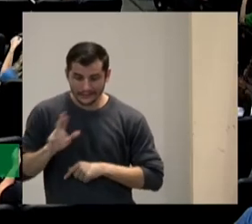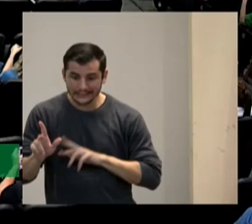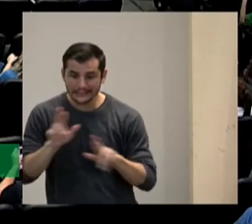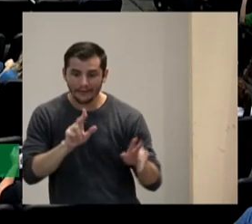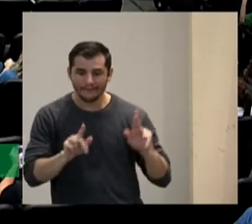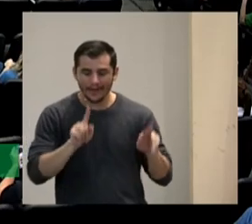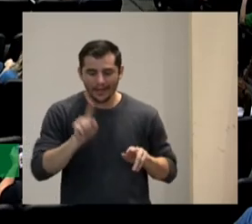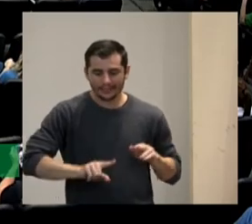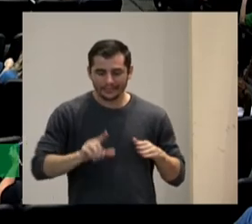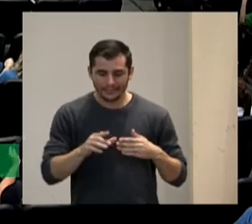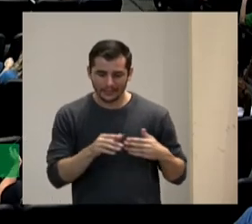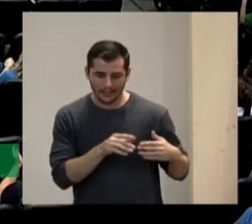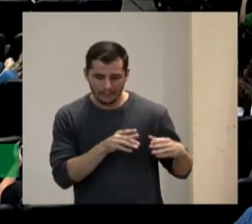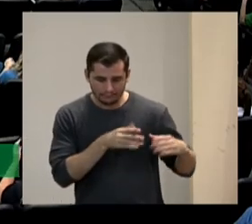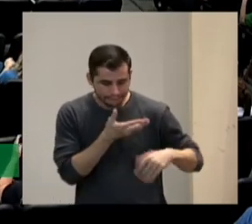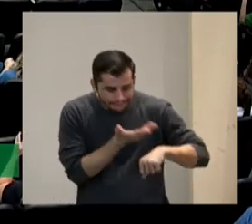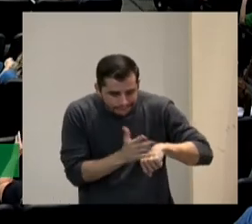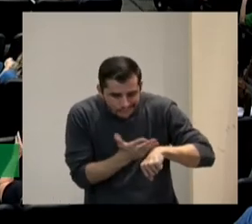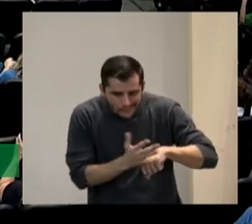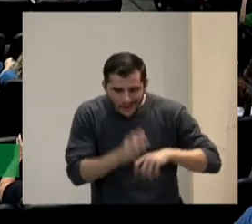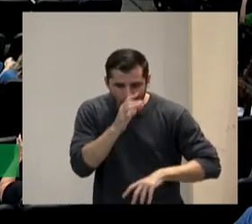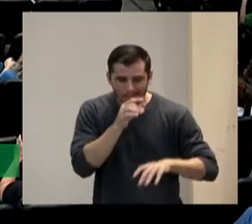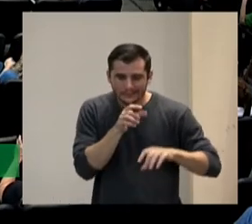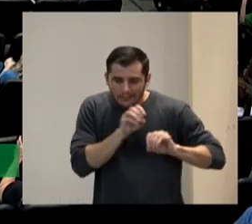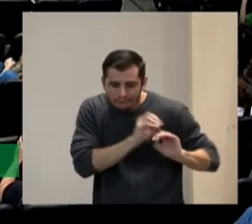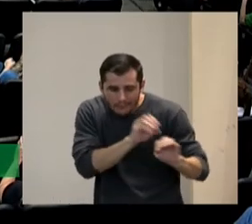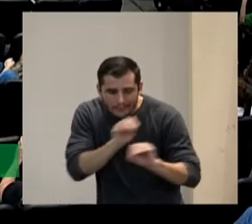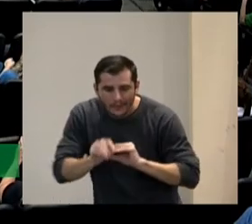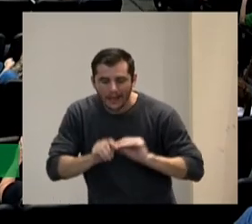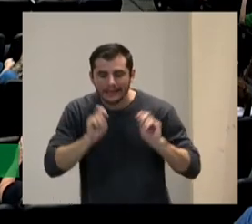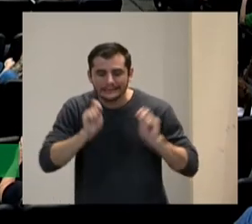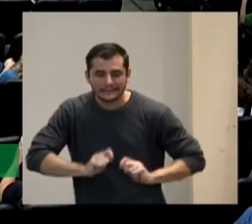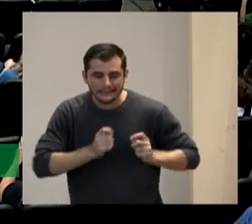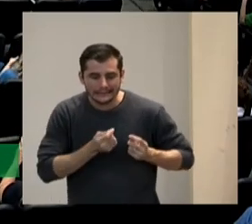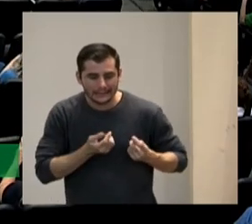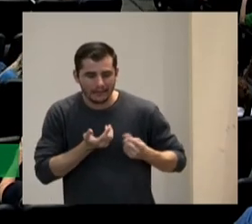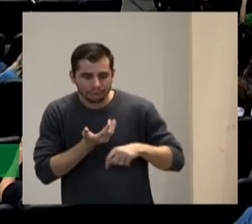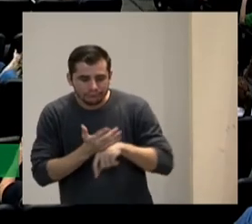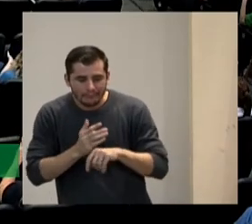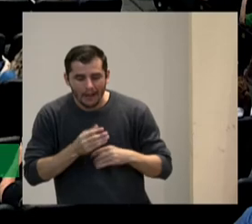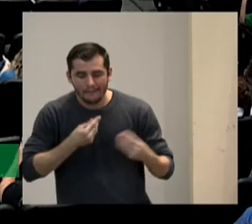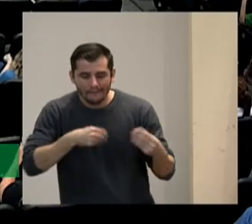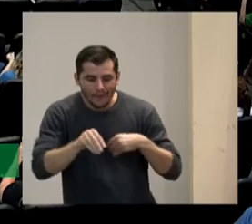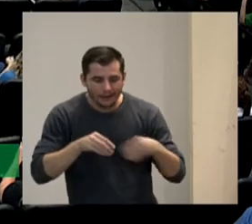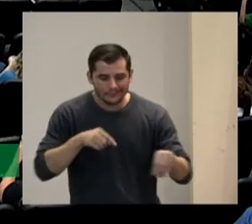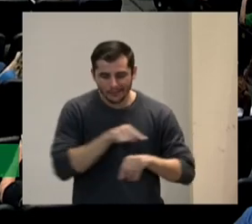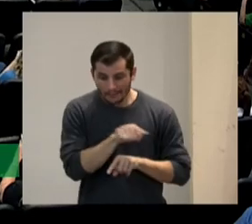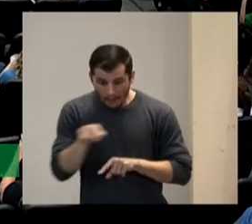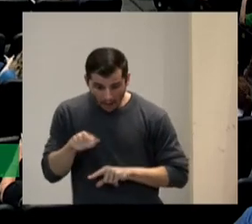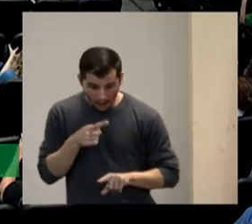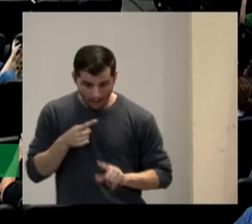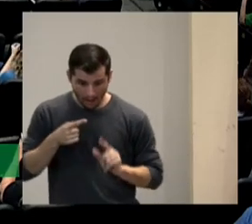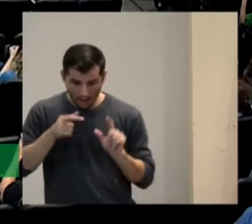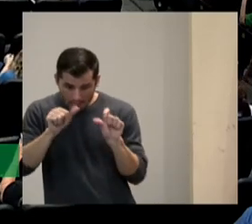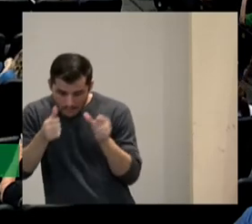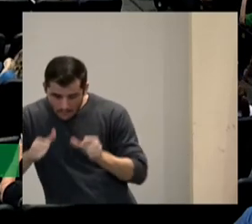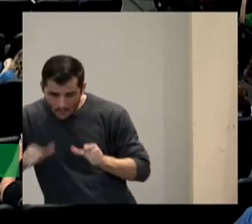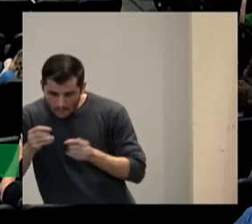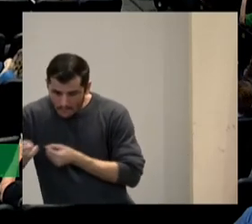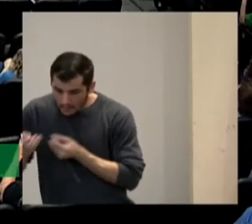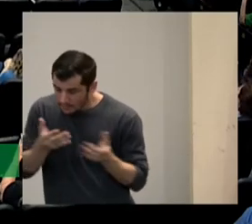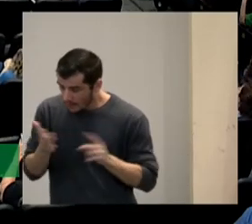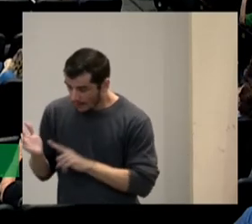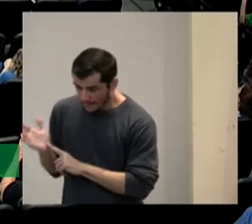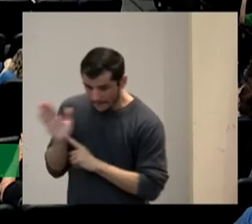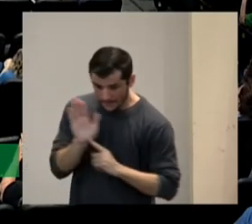prática educativa que proporciona flexibilidade nas formas que as informações são apresentadas nos